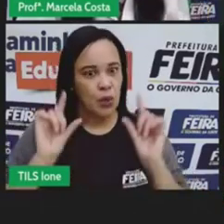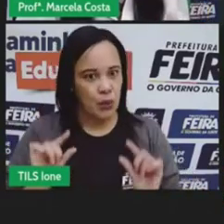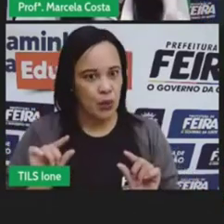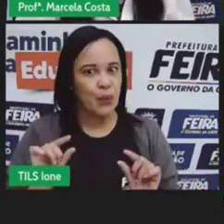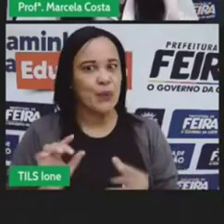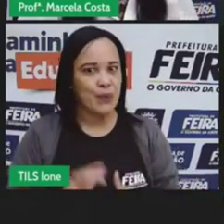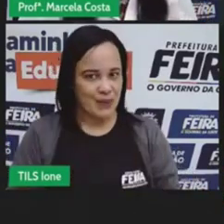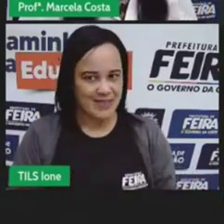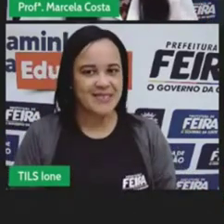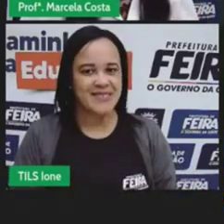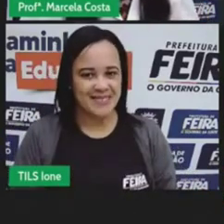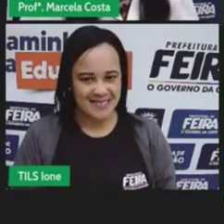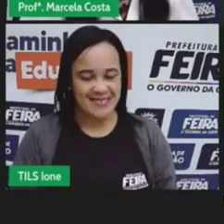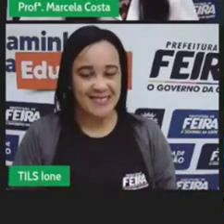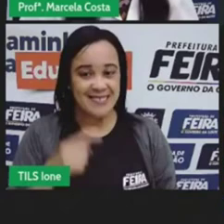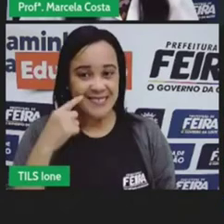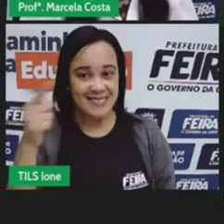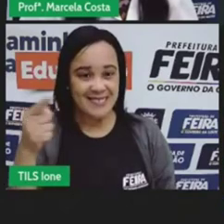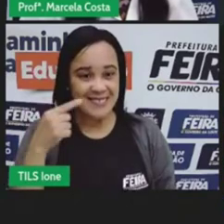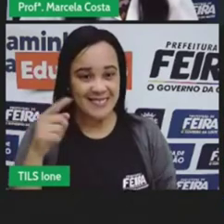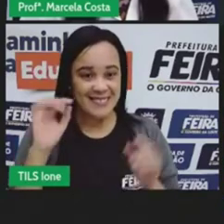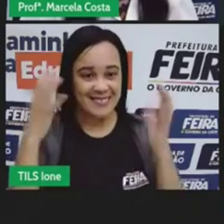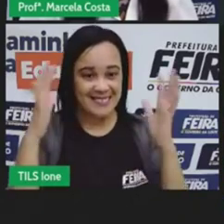reduzir olha o outro R